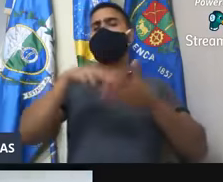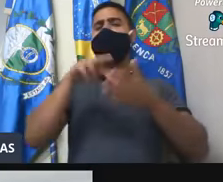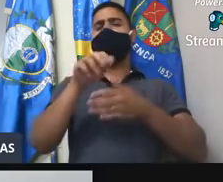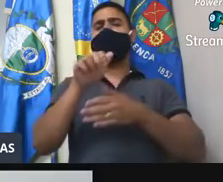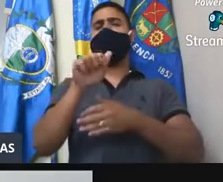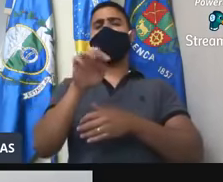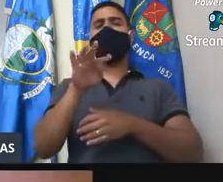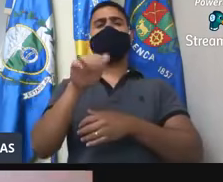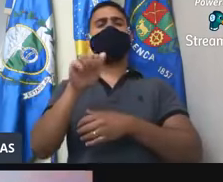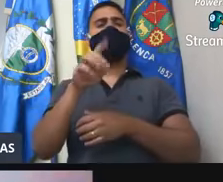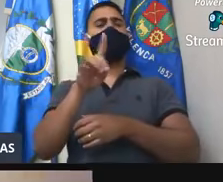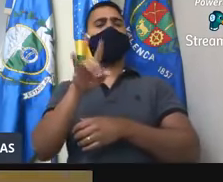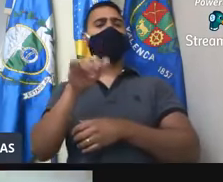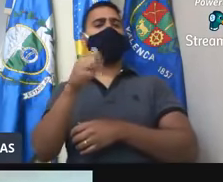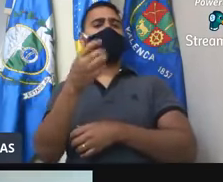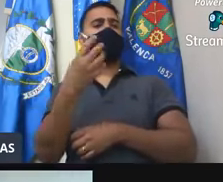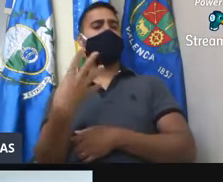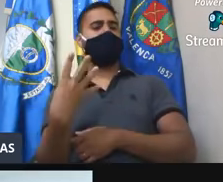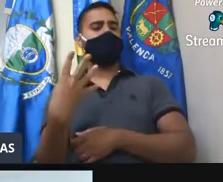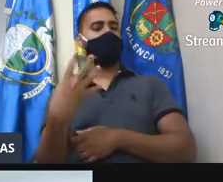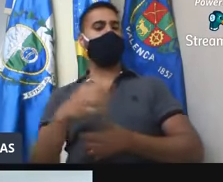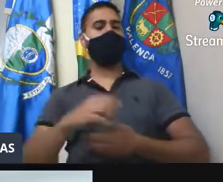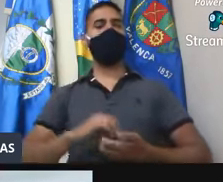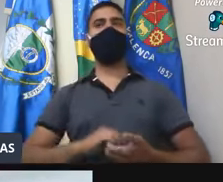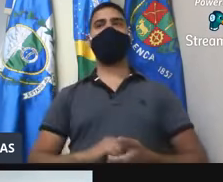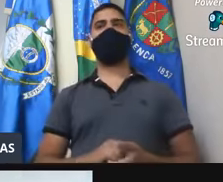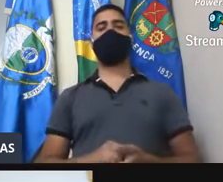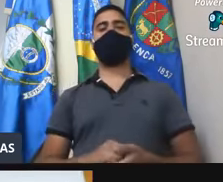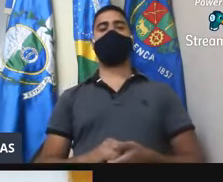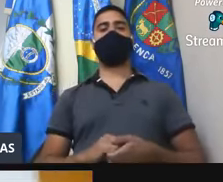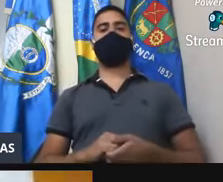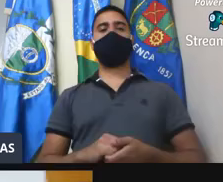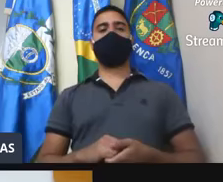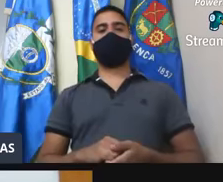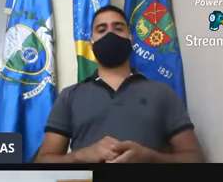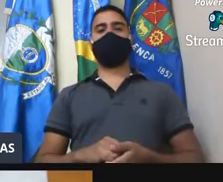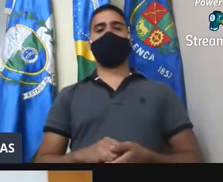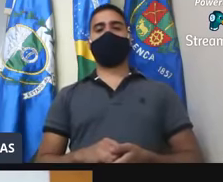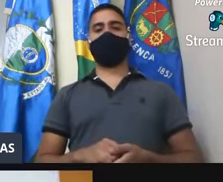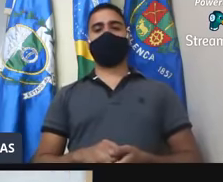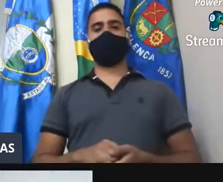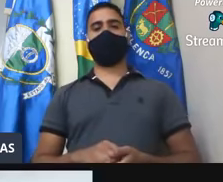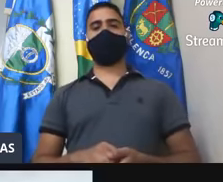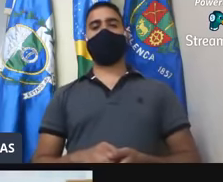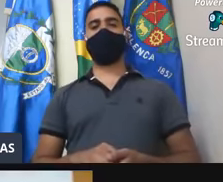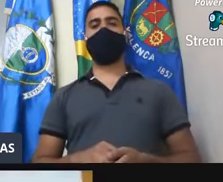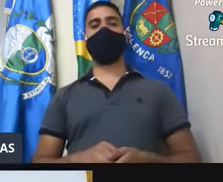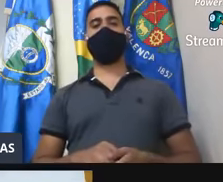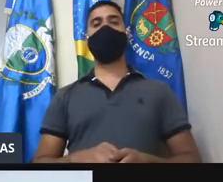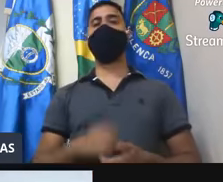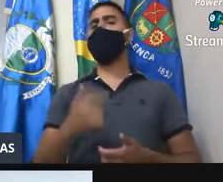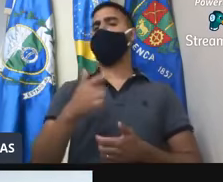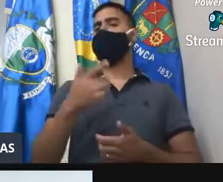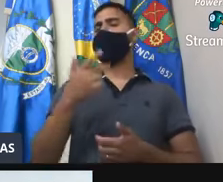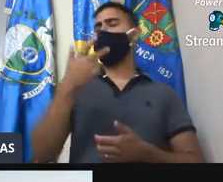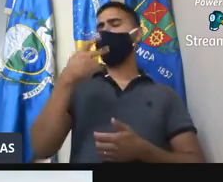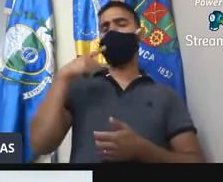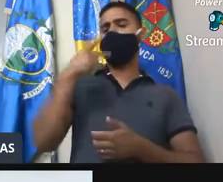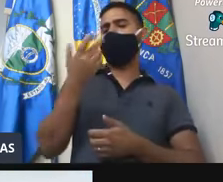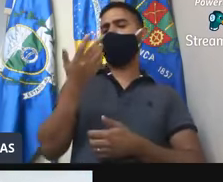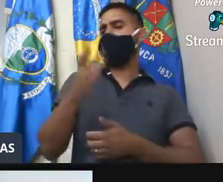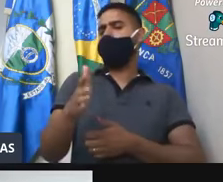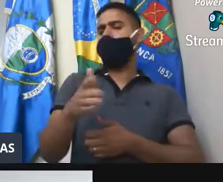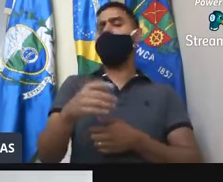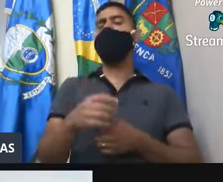sessão ordinária do dia quatro do oito de dois mil e vinte e aprovação da mesma. Não tendo nenhum vereador que se